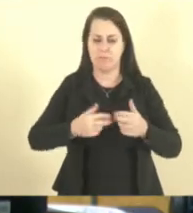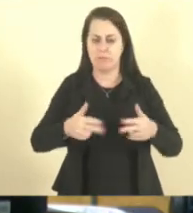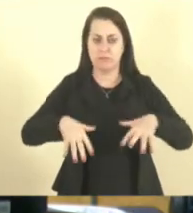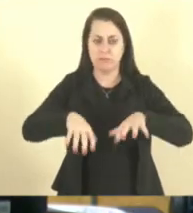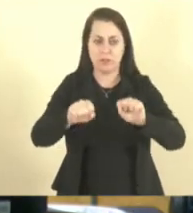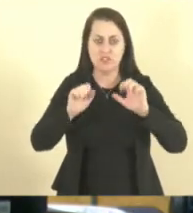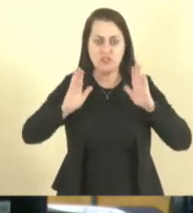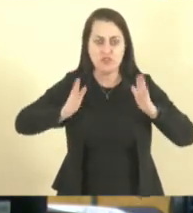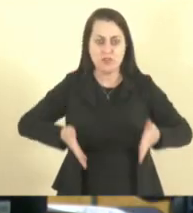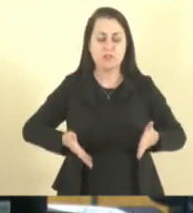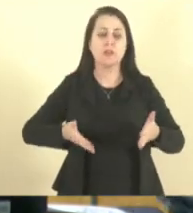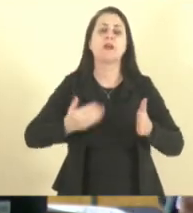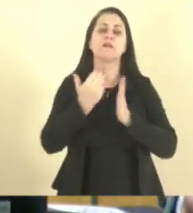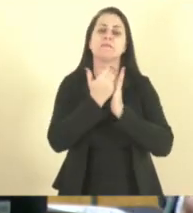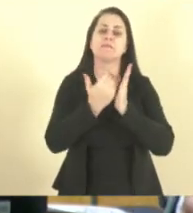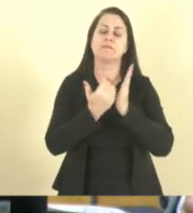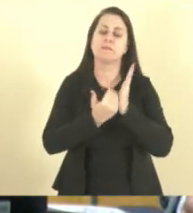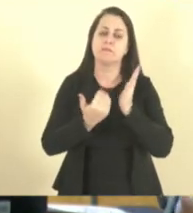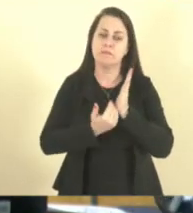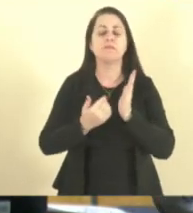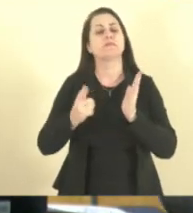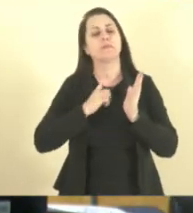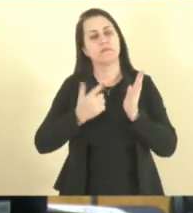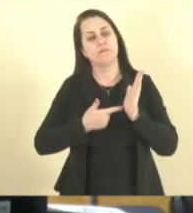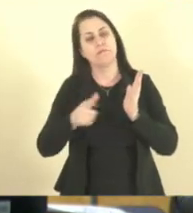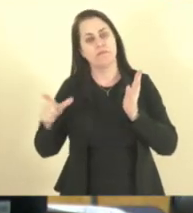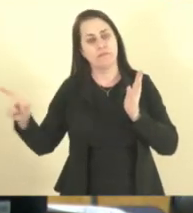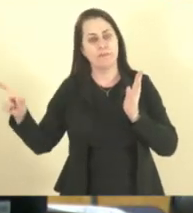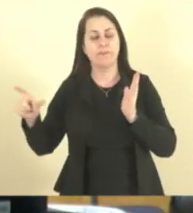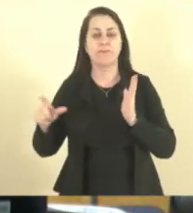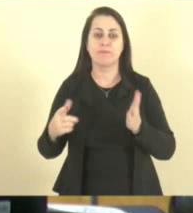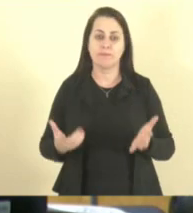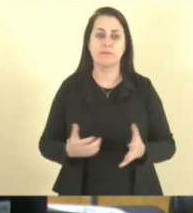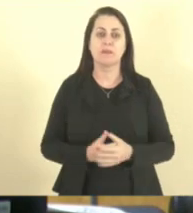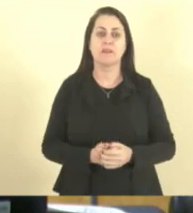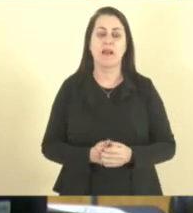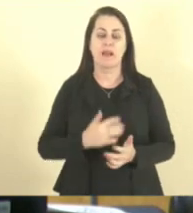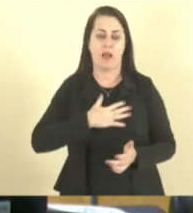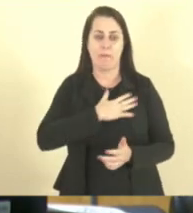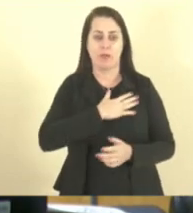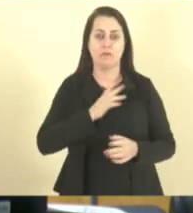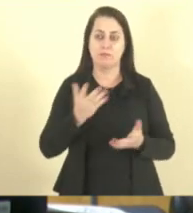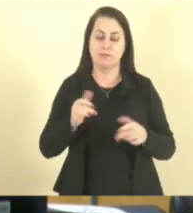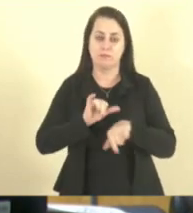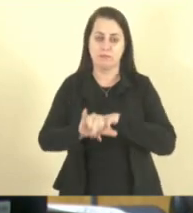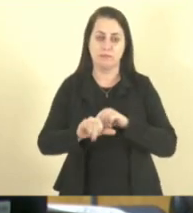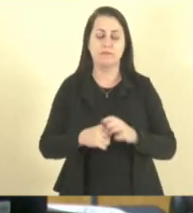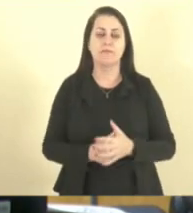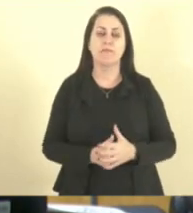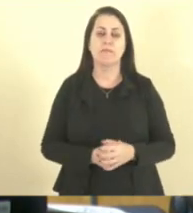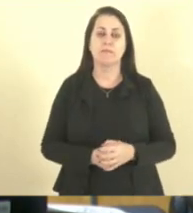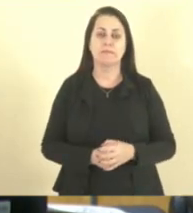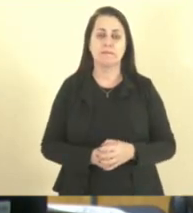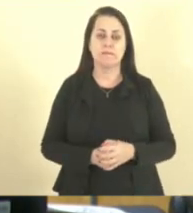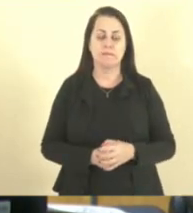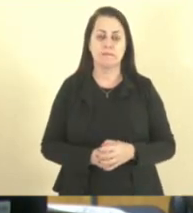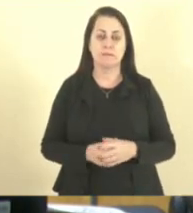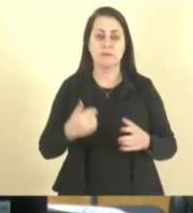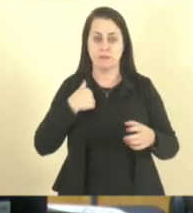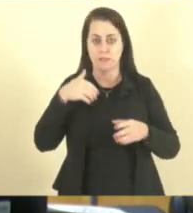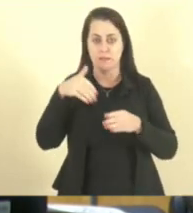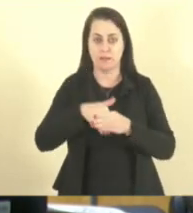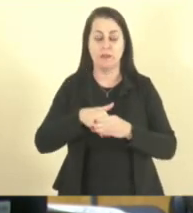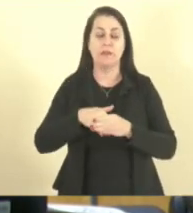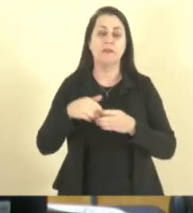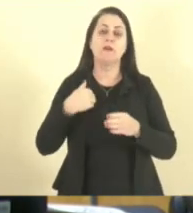termos que especifica e dá outras providências. O deputado Capitão também está ausente. Eu estou avocando essa matéria para a